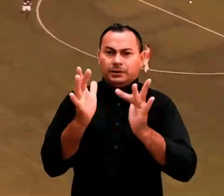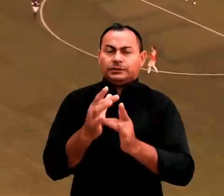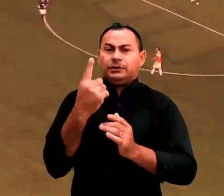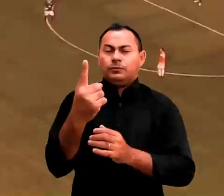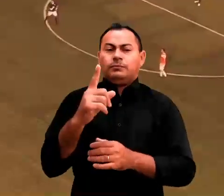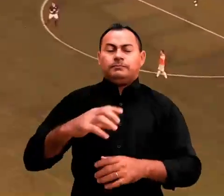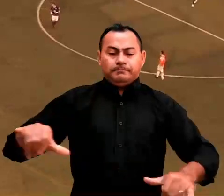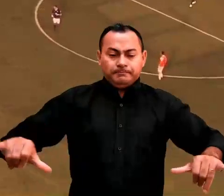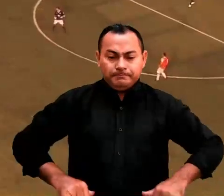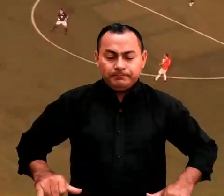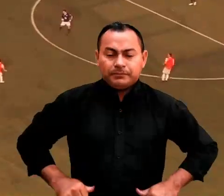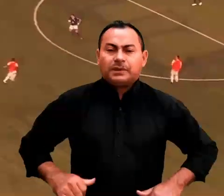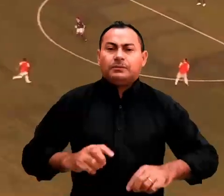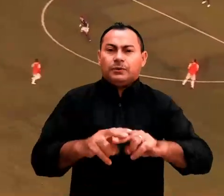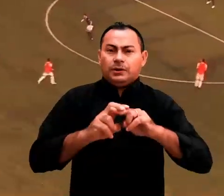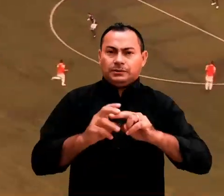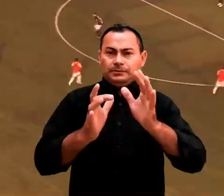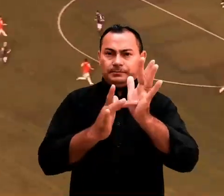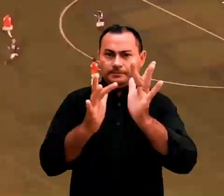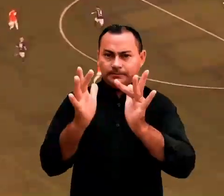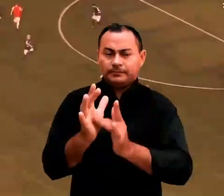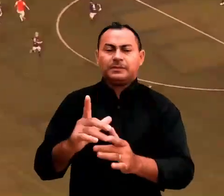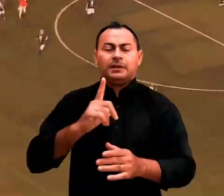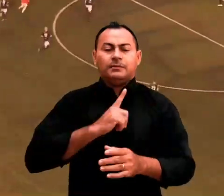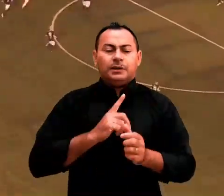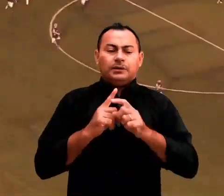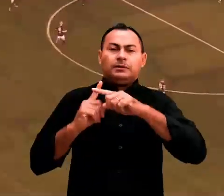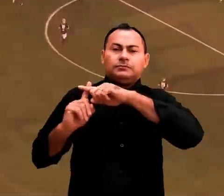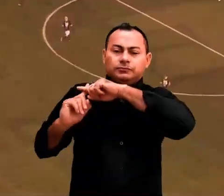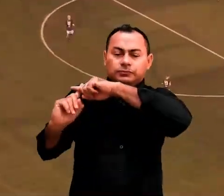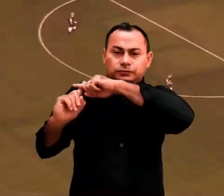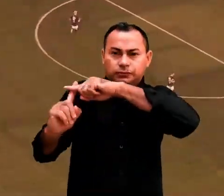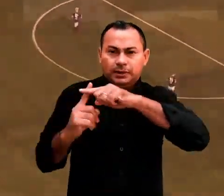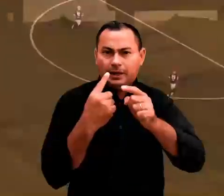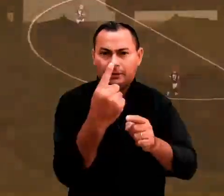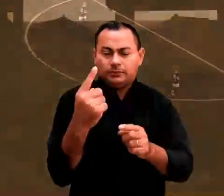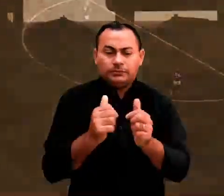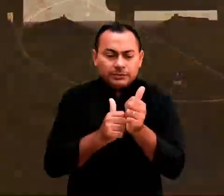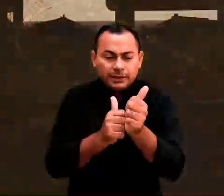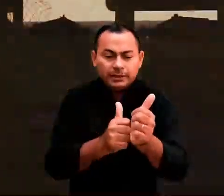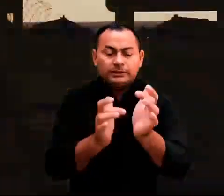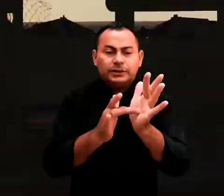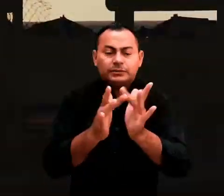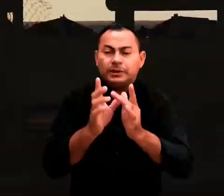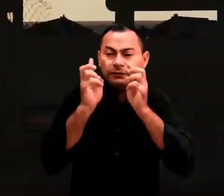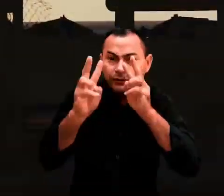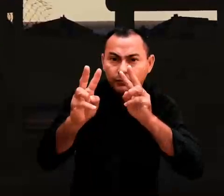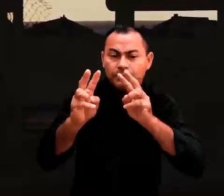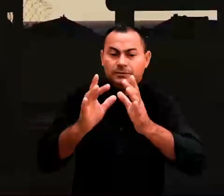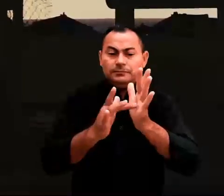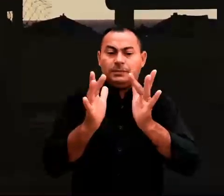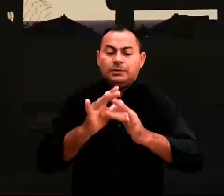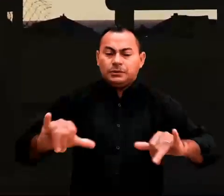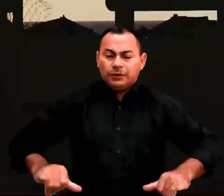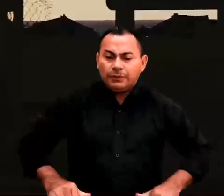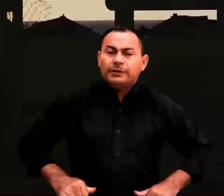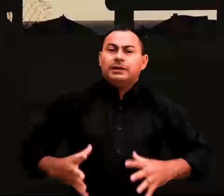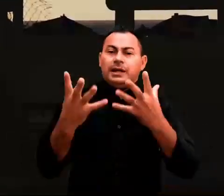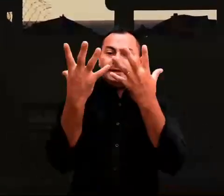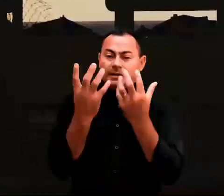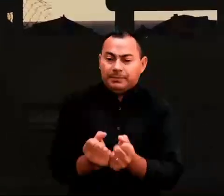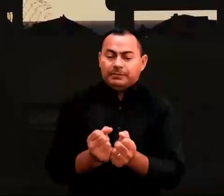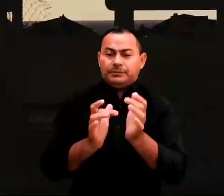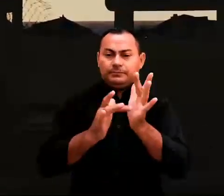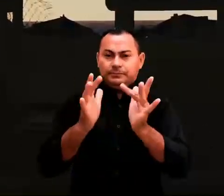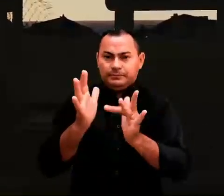e uma delas é que sofremos por Jesus Cristo. Temos de carregar a nossa cruz, seguir a Jesus e sofrer. Recebemos